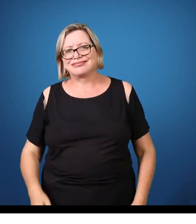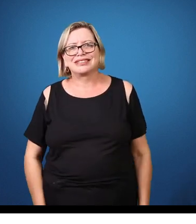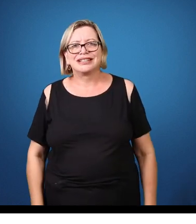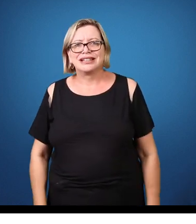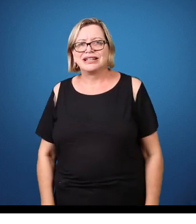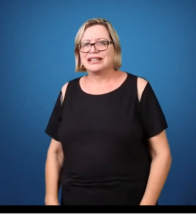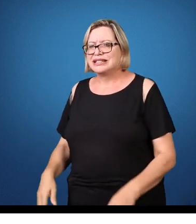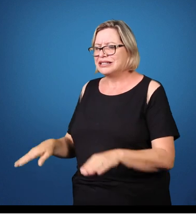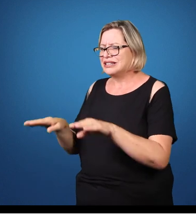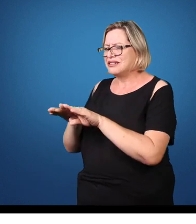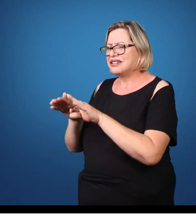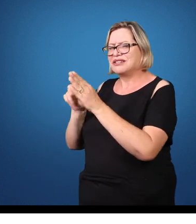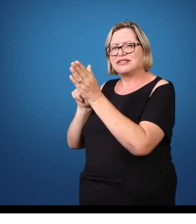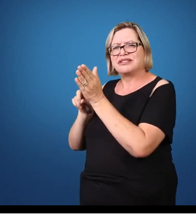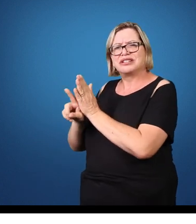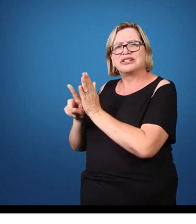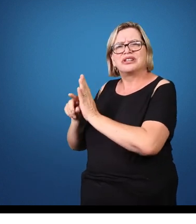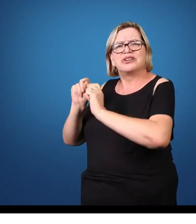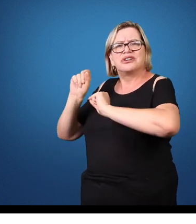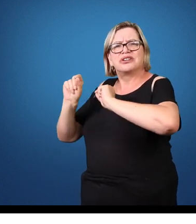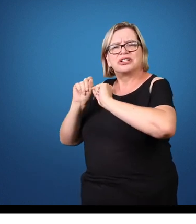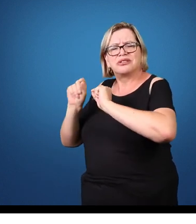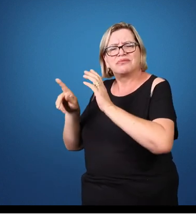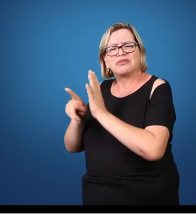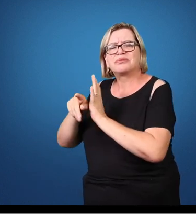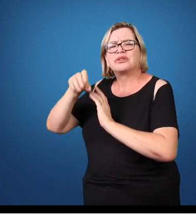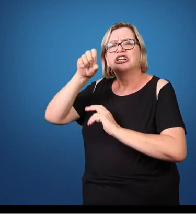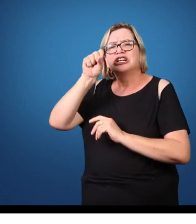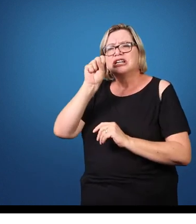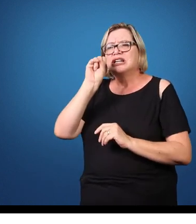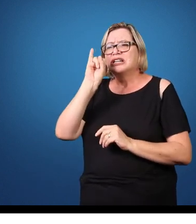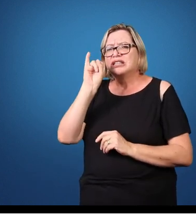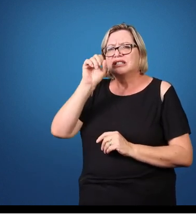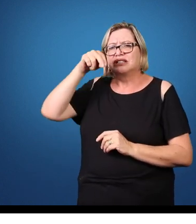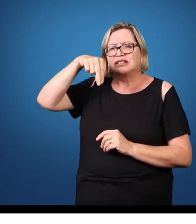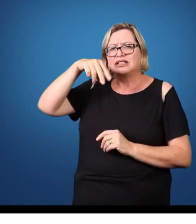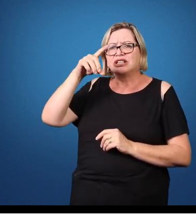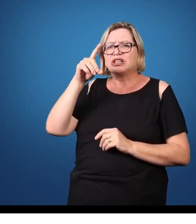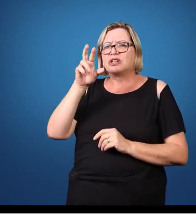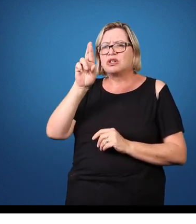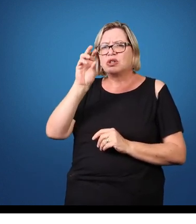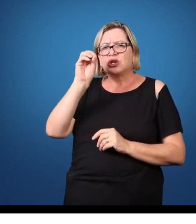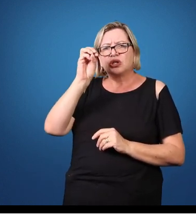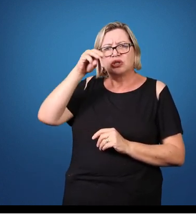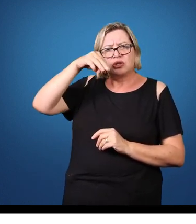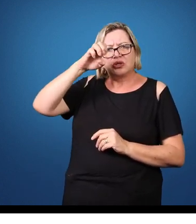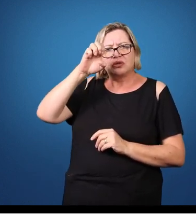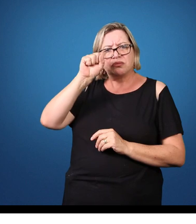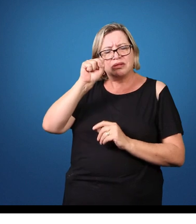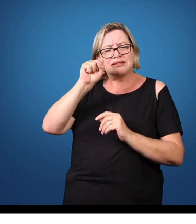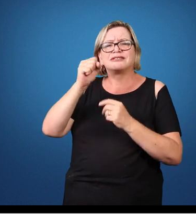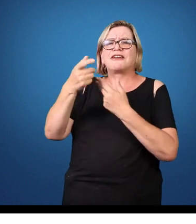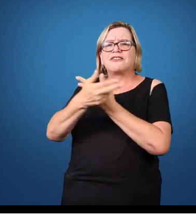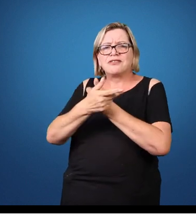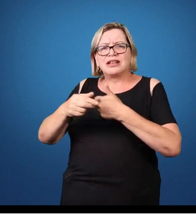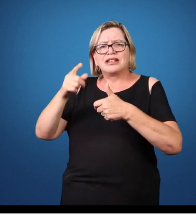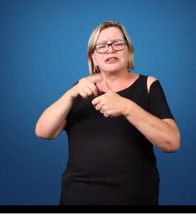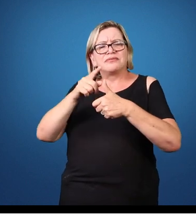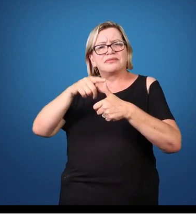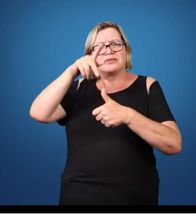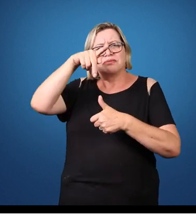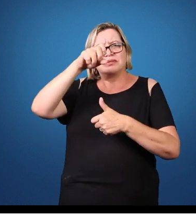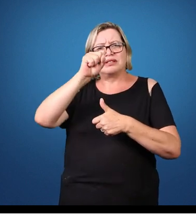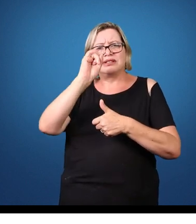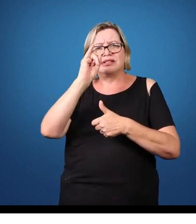Síndromes psicóticas, síndromes ansiosas e síndromes maníacas e depressivas. É possível